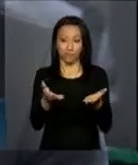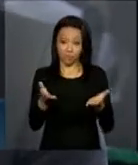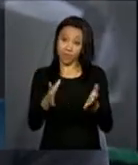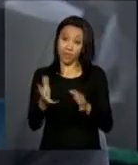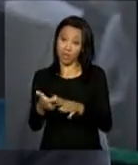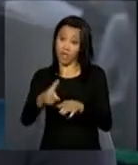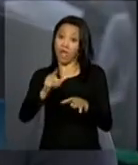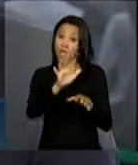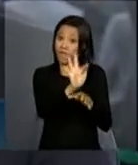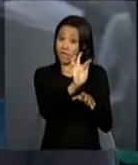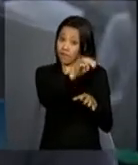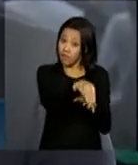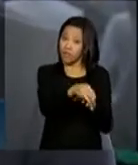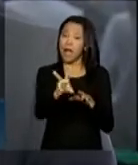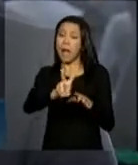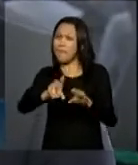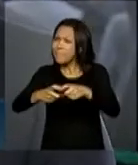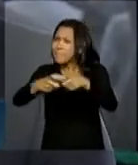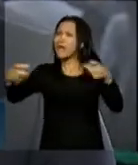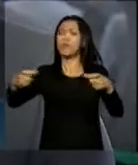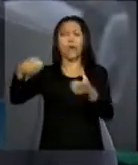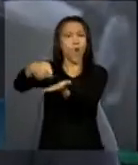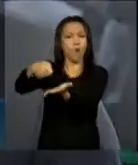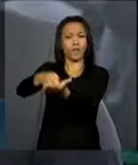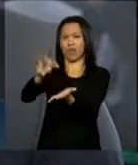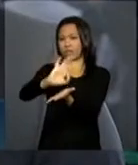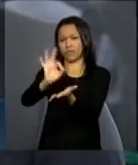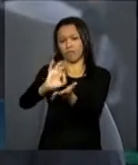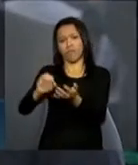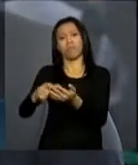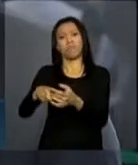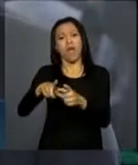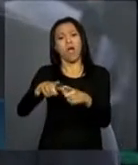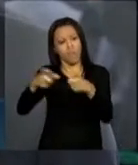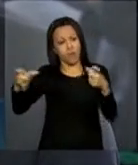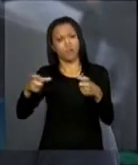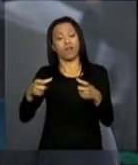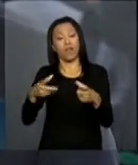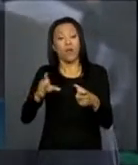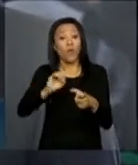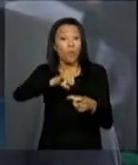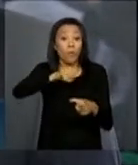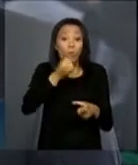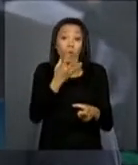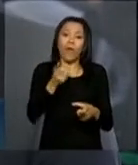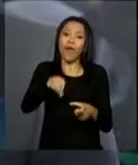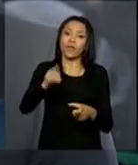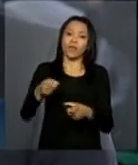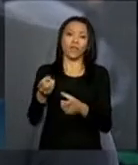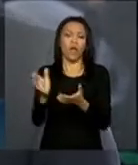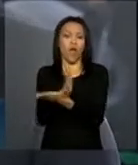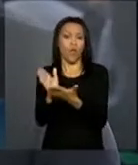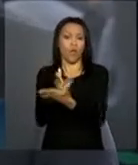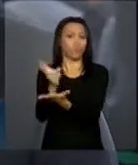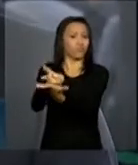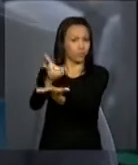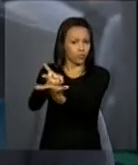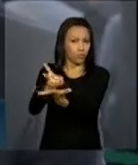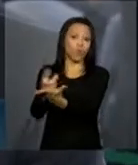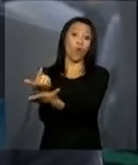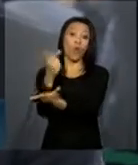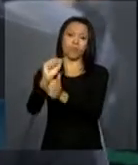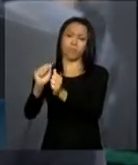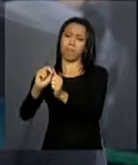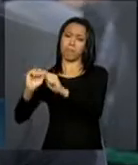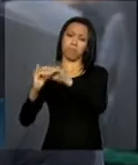FM, a maioria deles vão migrar, mas não são obrigados. Então, a grande vantagem é que muitos continuarão e outros migrarão. Mas a gente imagina que